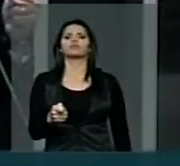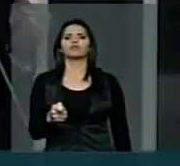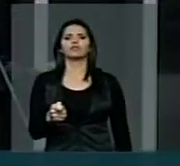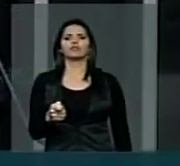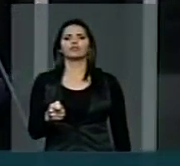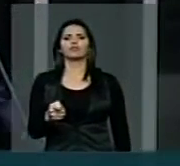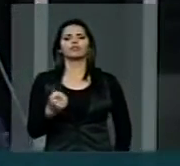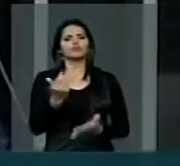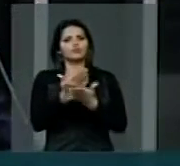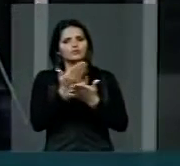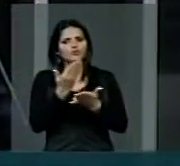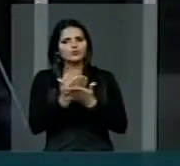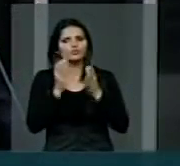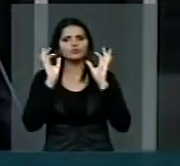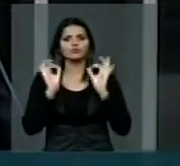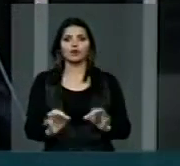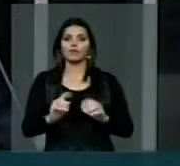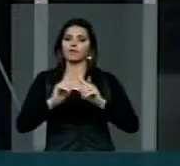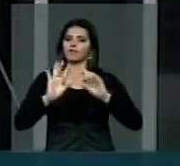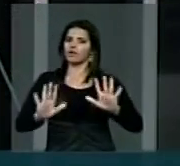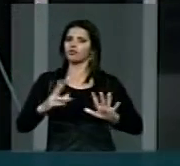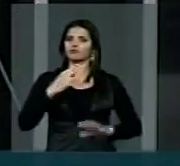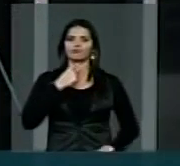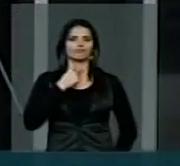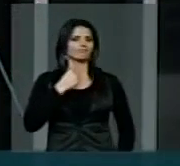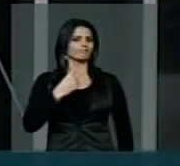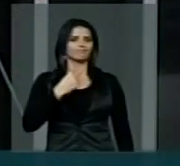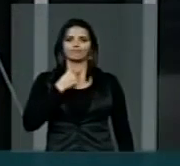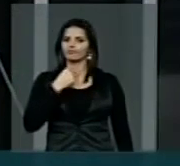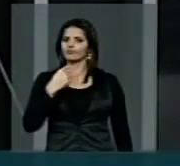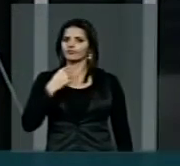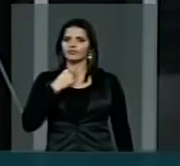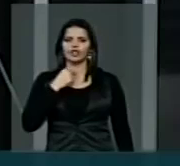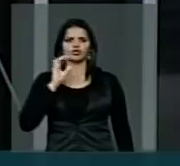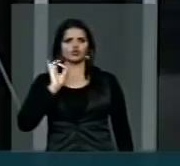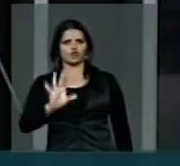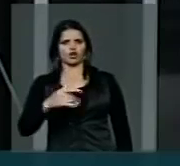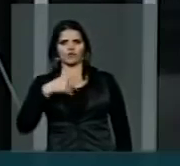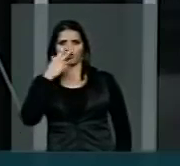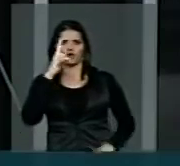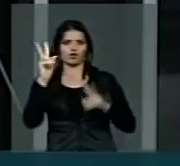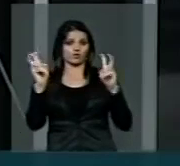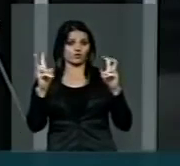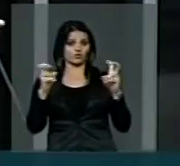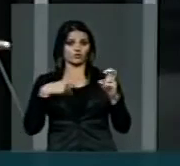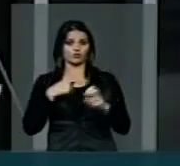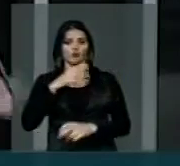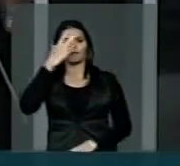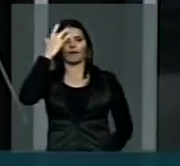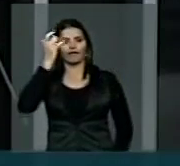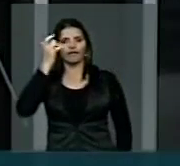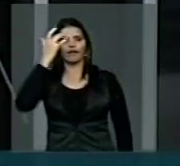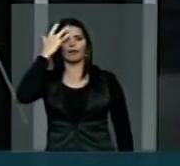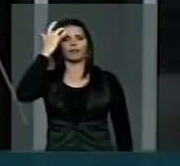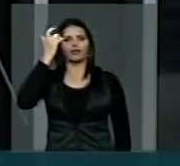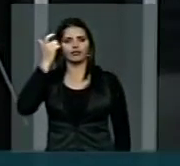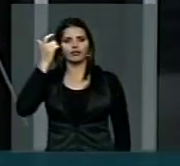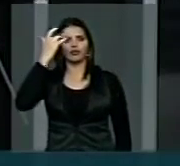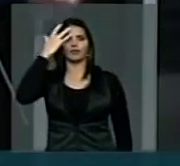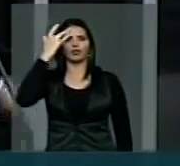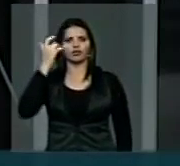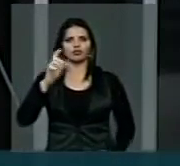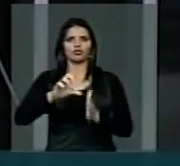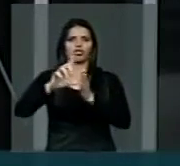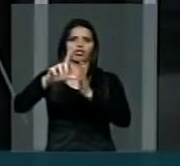muito estudo, mas não podemos ficar colocando esse assunto para o dia de amanhã, empurrando de barriga.